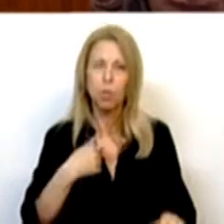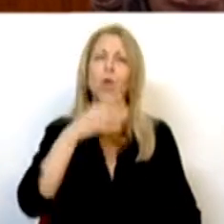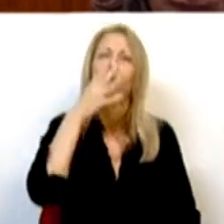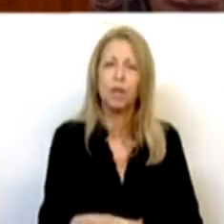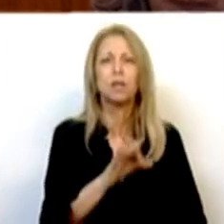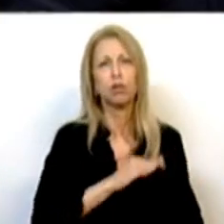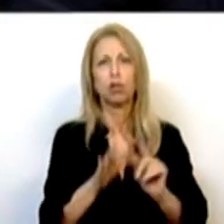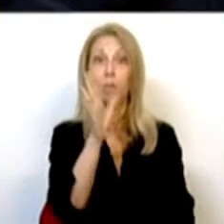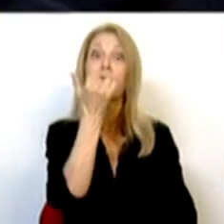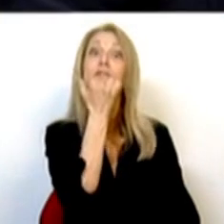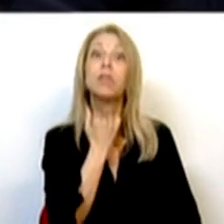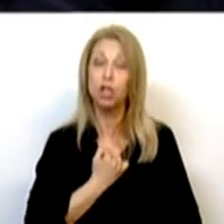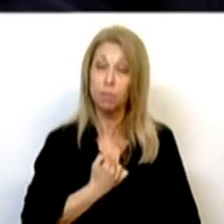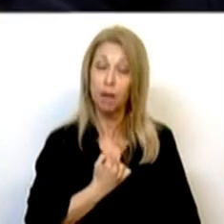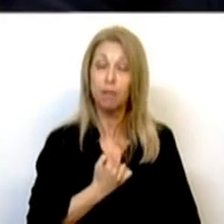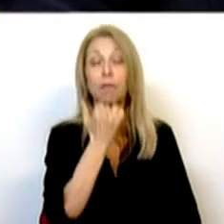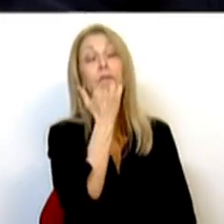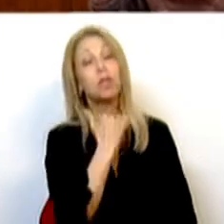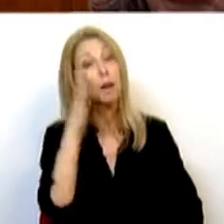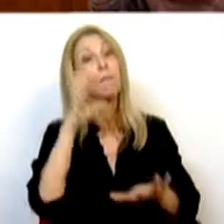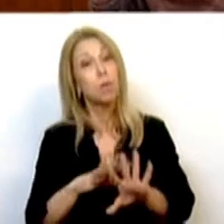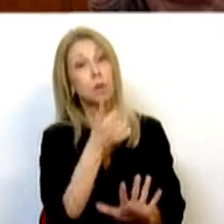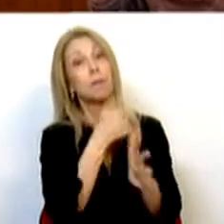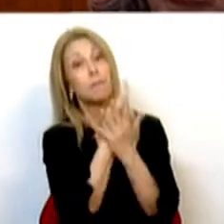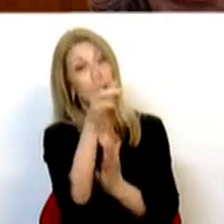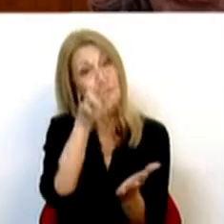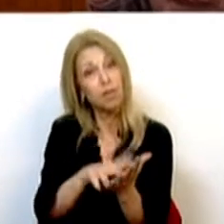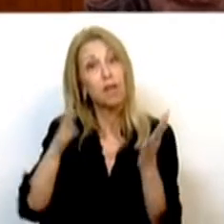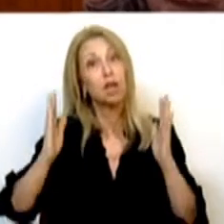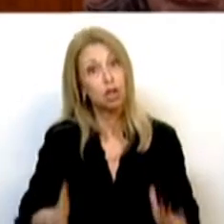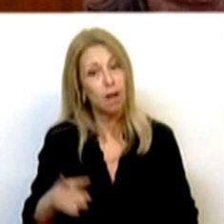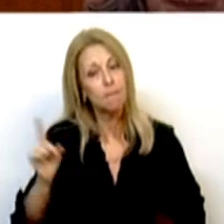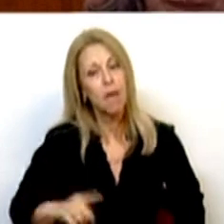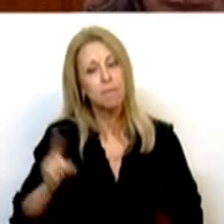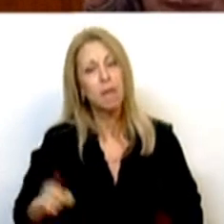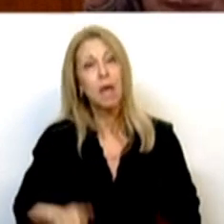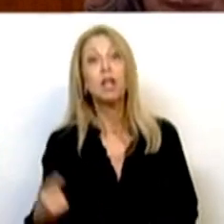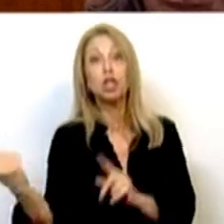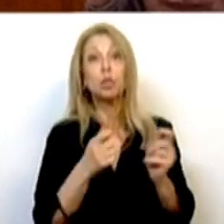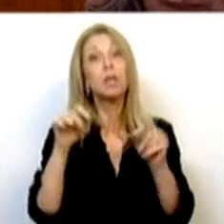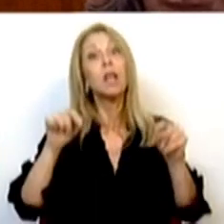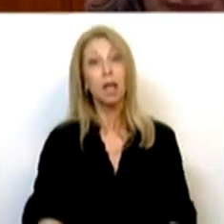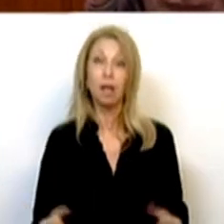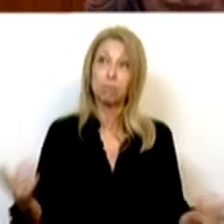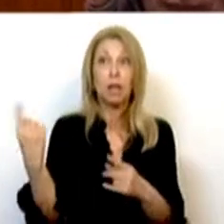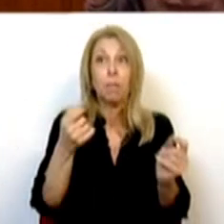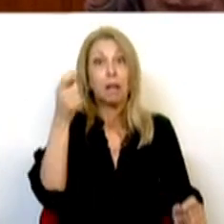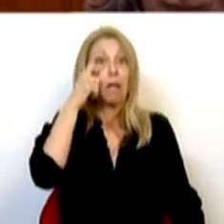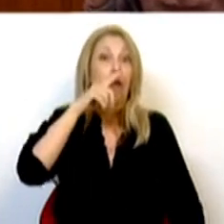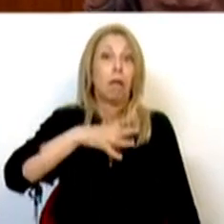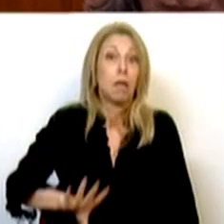felizmente, felizmente, graças às medidas que já foram aprovadas e que foram tantas vezes aqui discutidas e só fez debate foi quem quis,